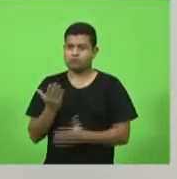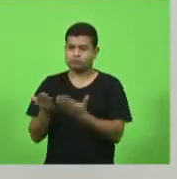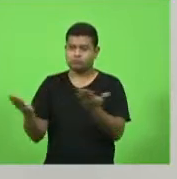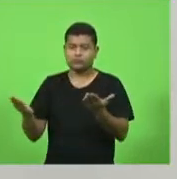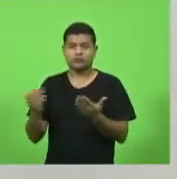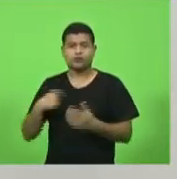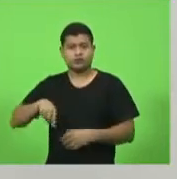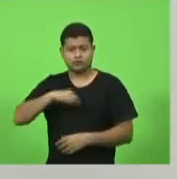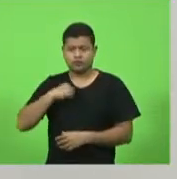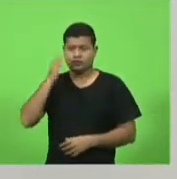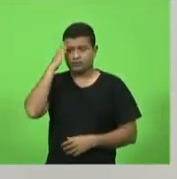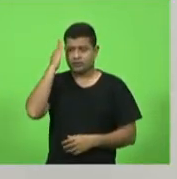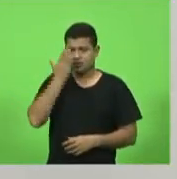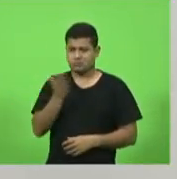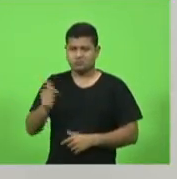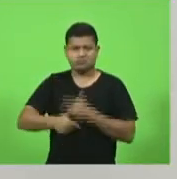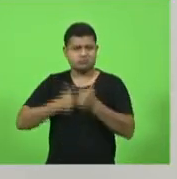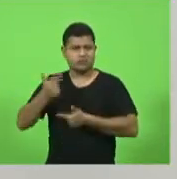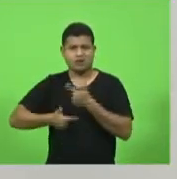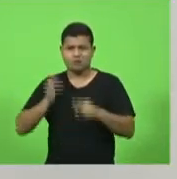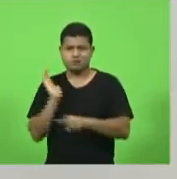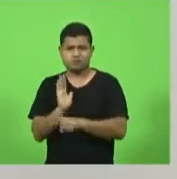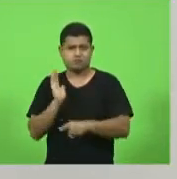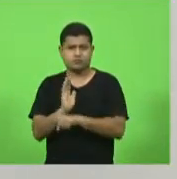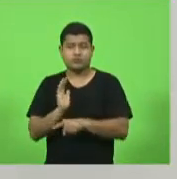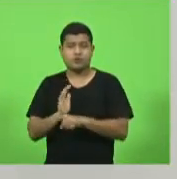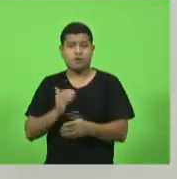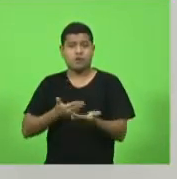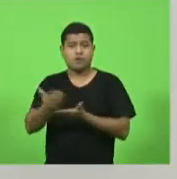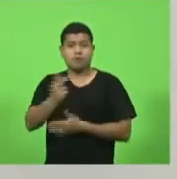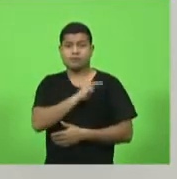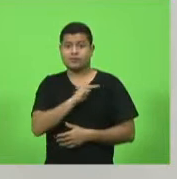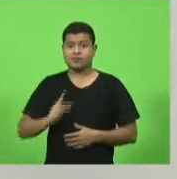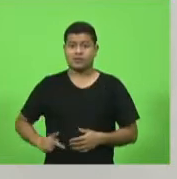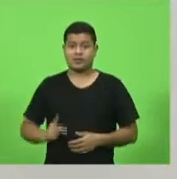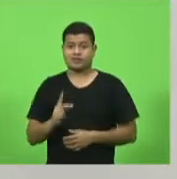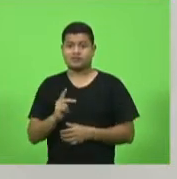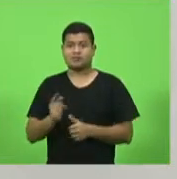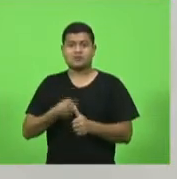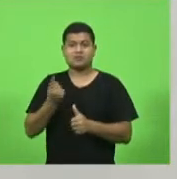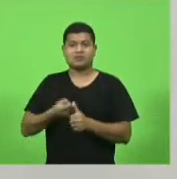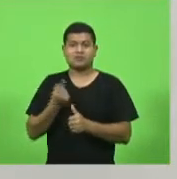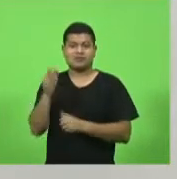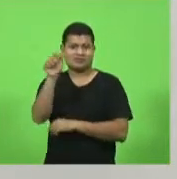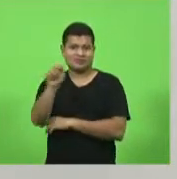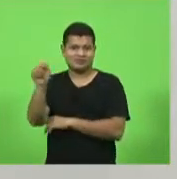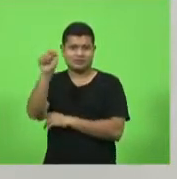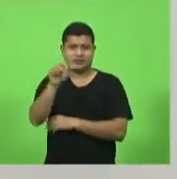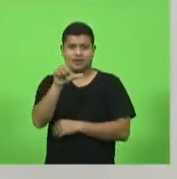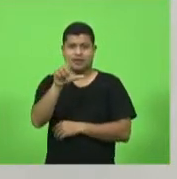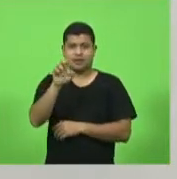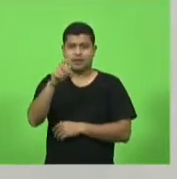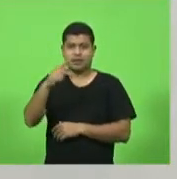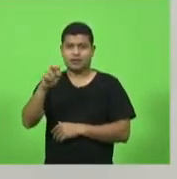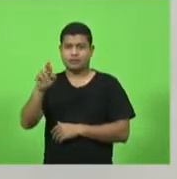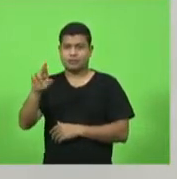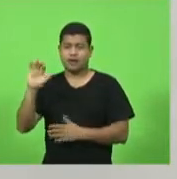desde o tempo do seu primeiro presidente Leper, até o senhor Marco Antônio Corsini, uma história de sucesso.